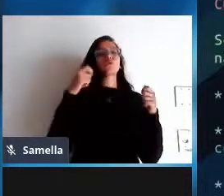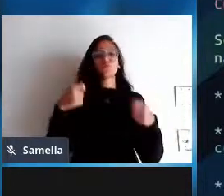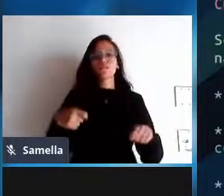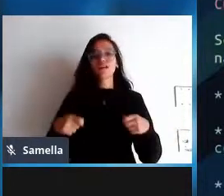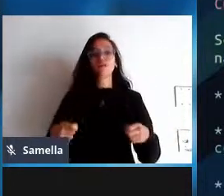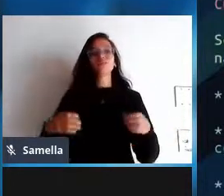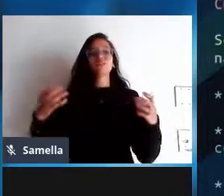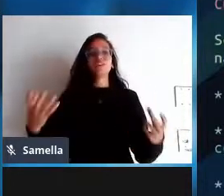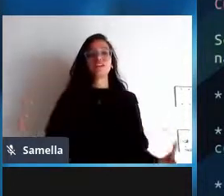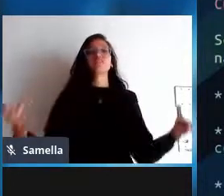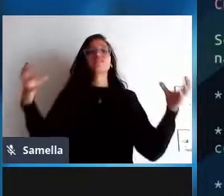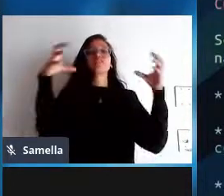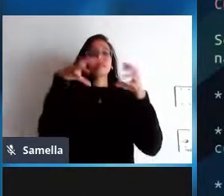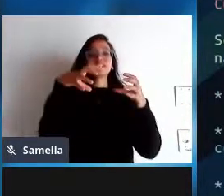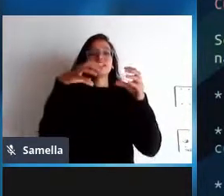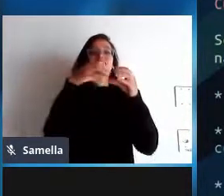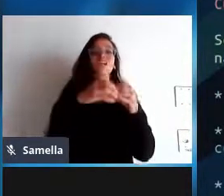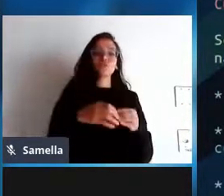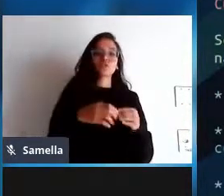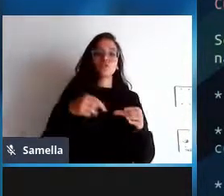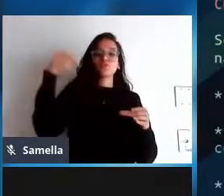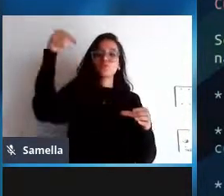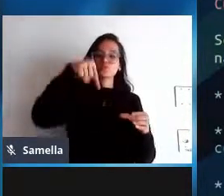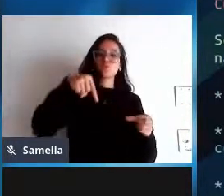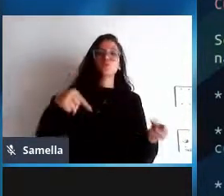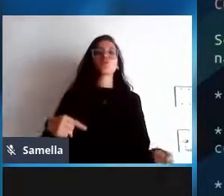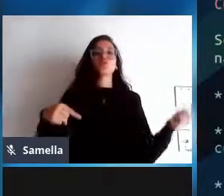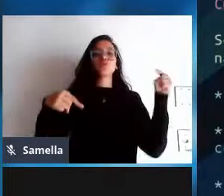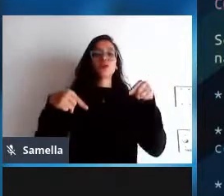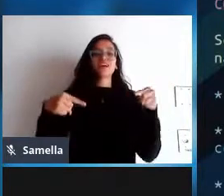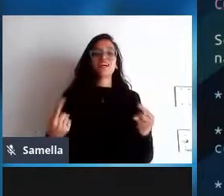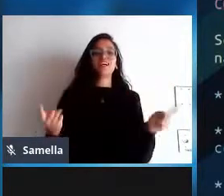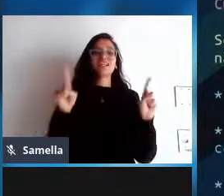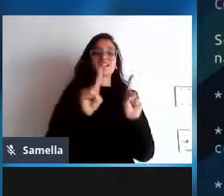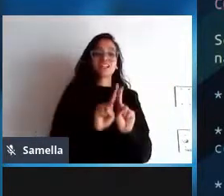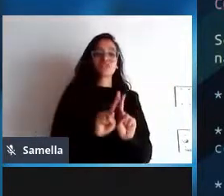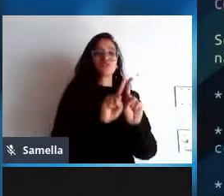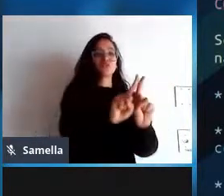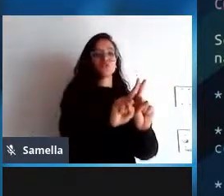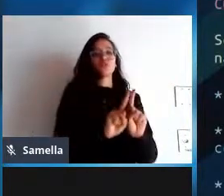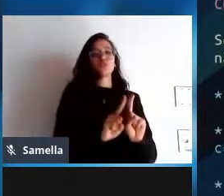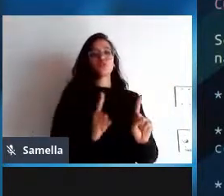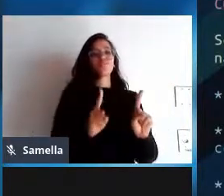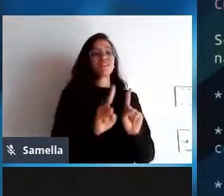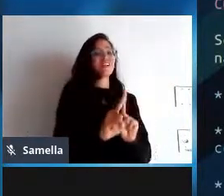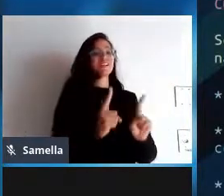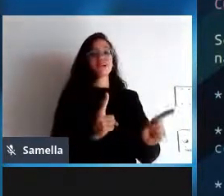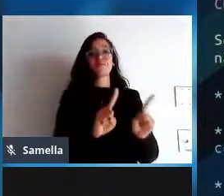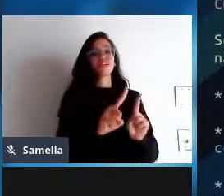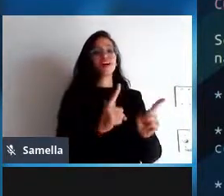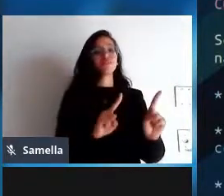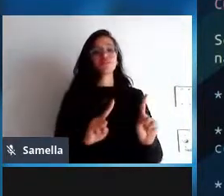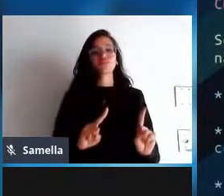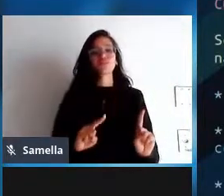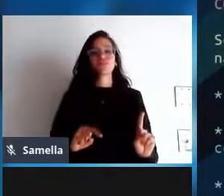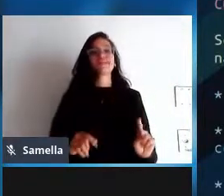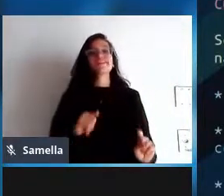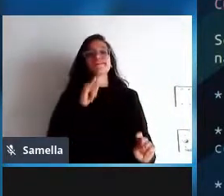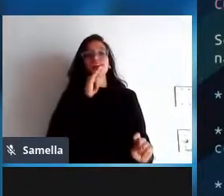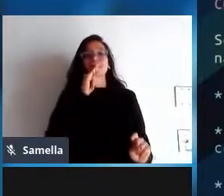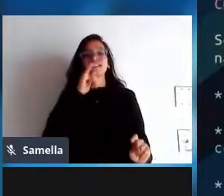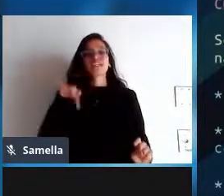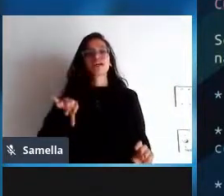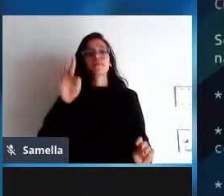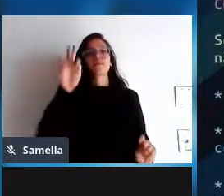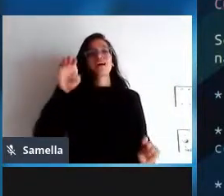empresas e organizações também não estão isentas disso elas tem que estar inseridas se a Red Hat diz que o Fedora é